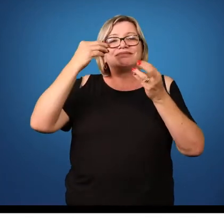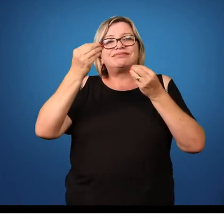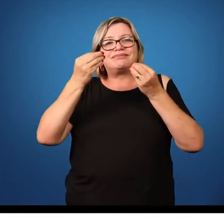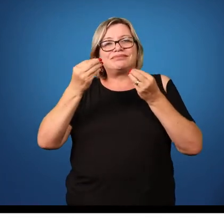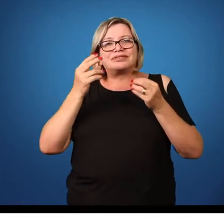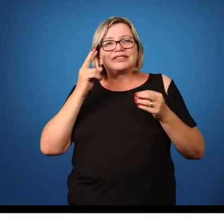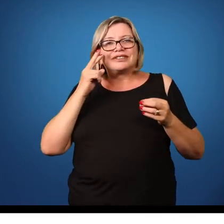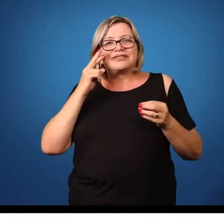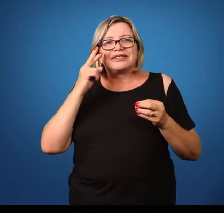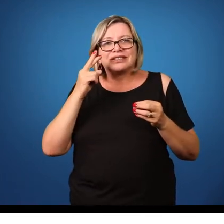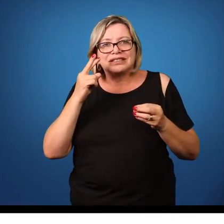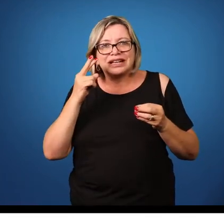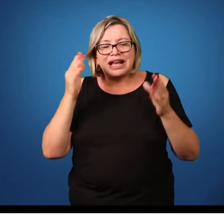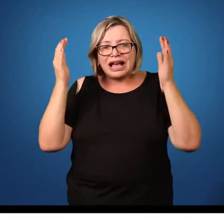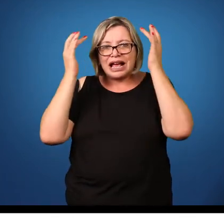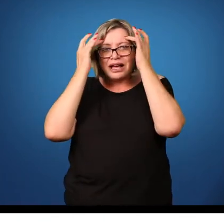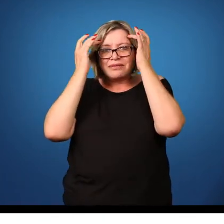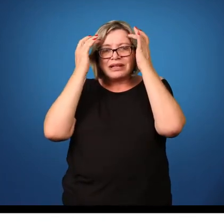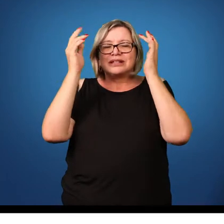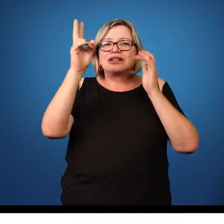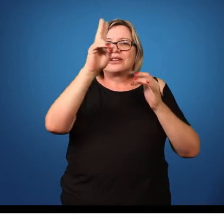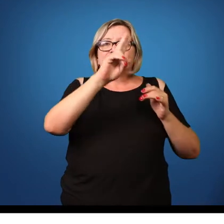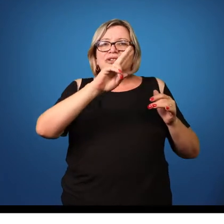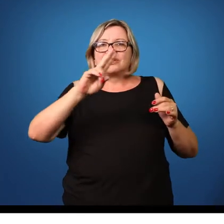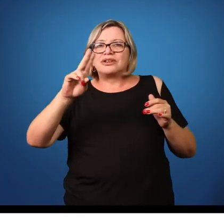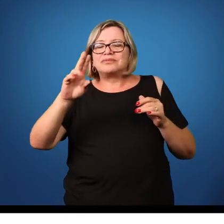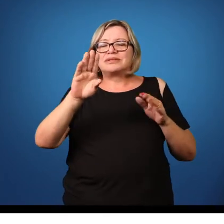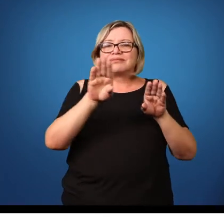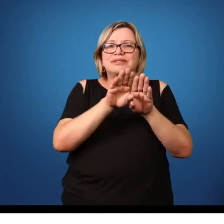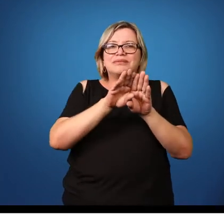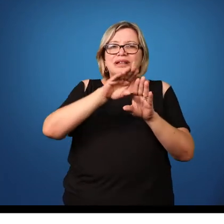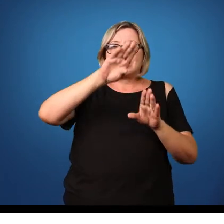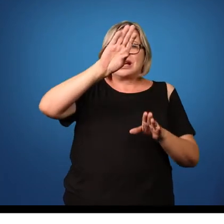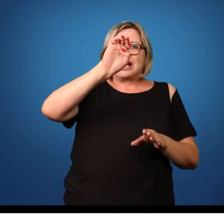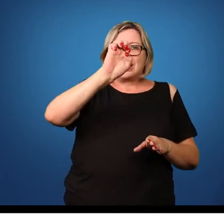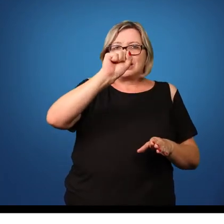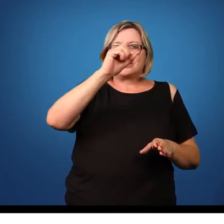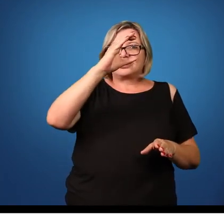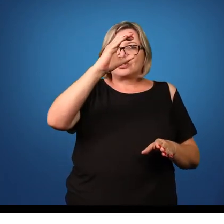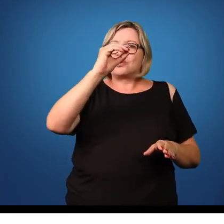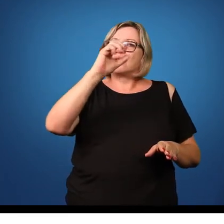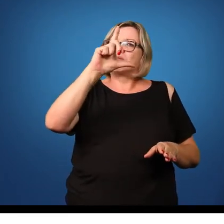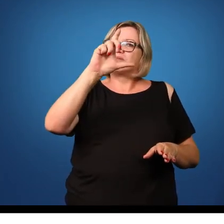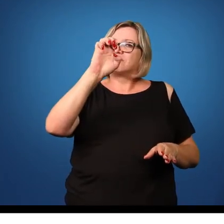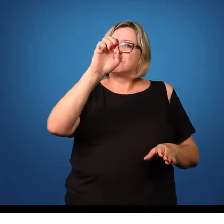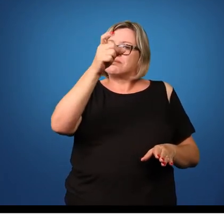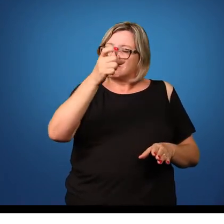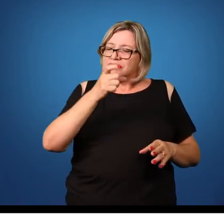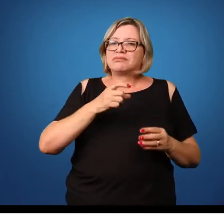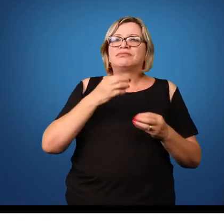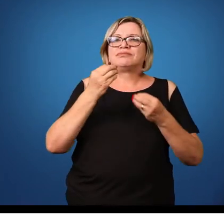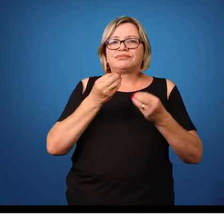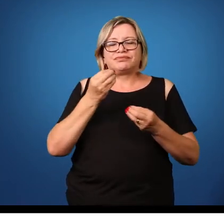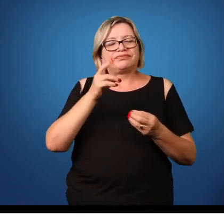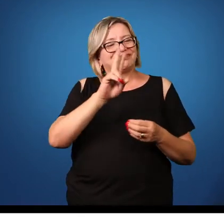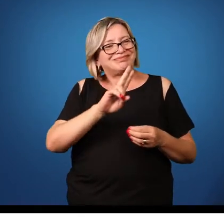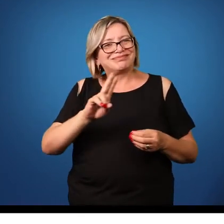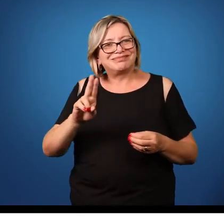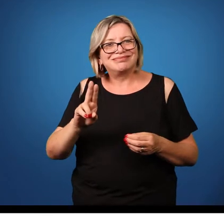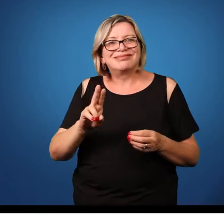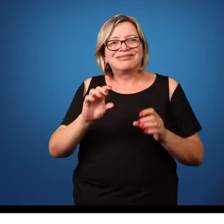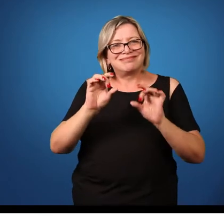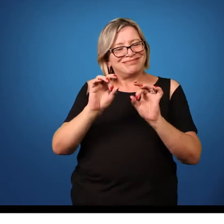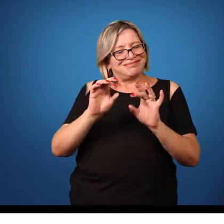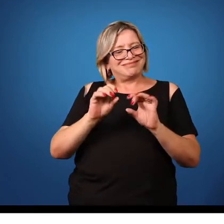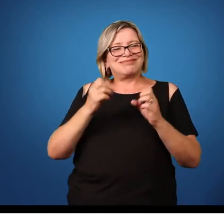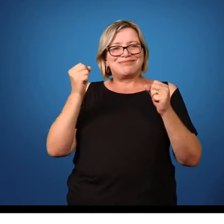Veja, a cabeça, ela também pode ser chamada de escolex. Existe essa... pode ser usado